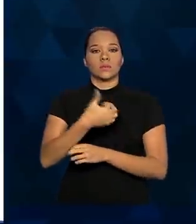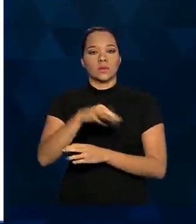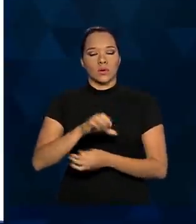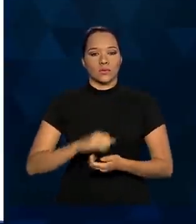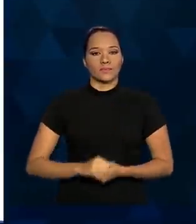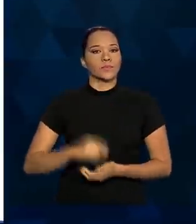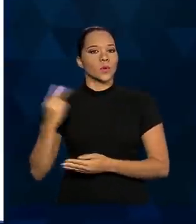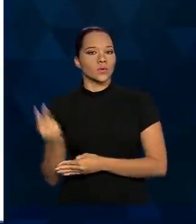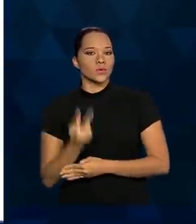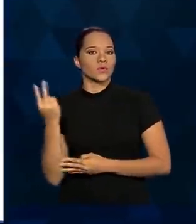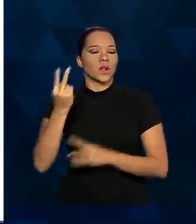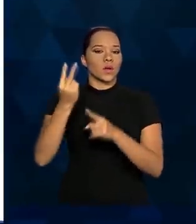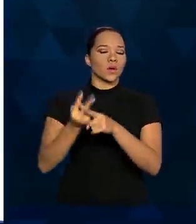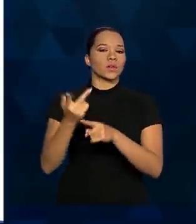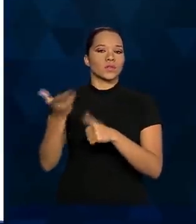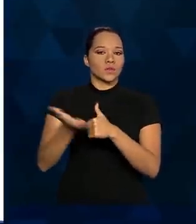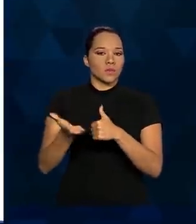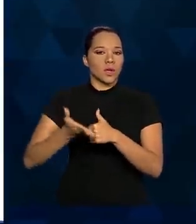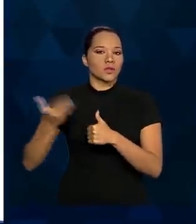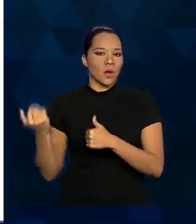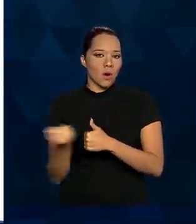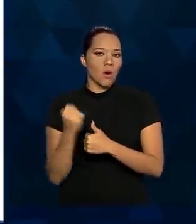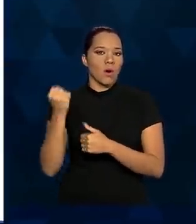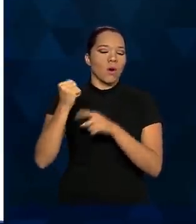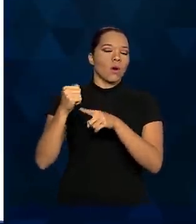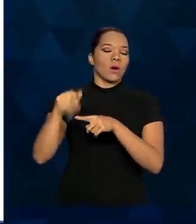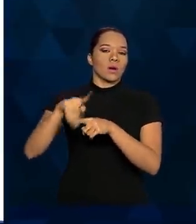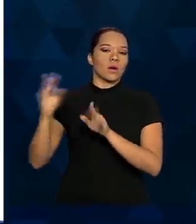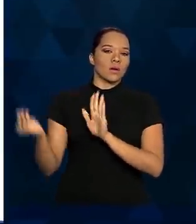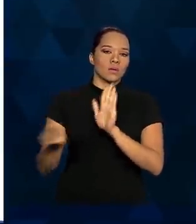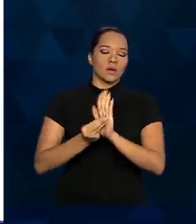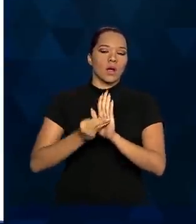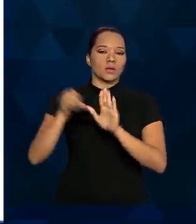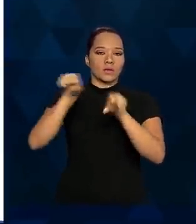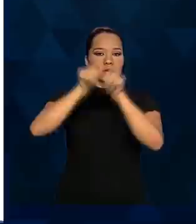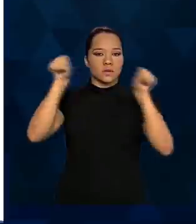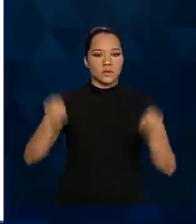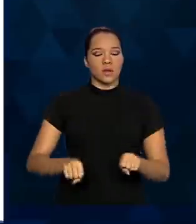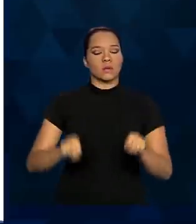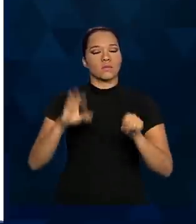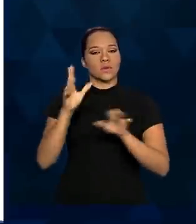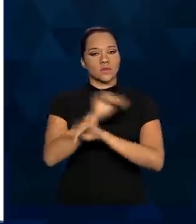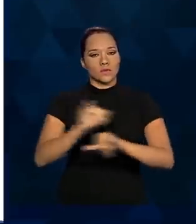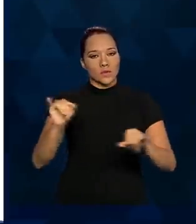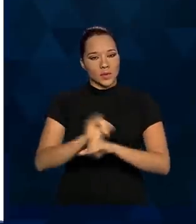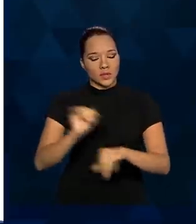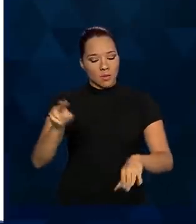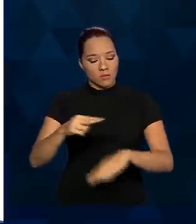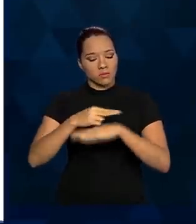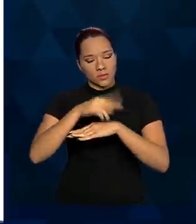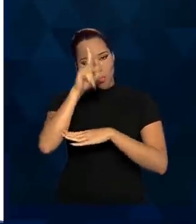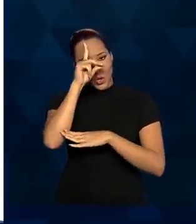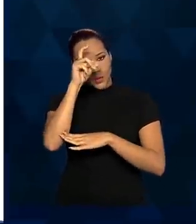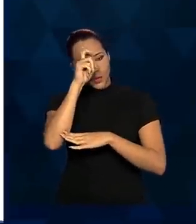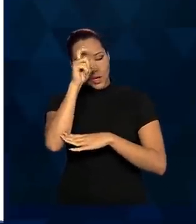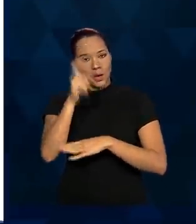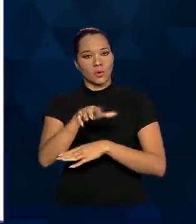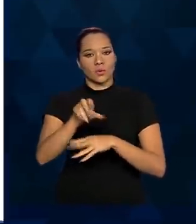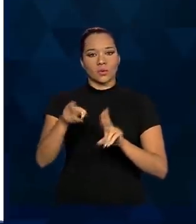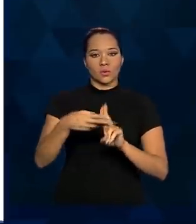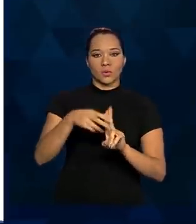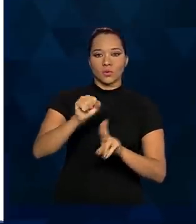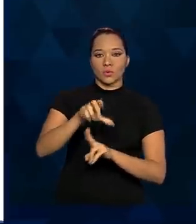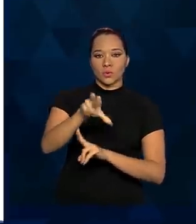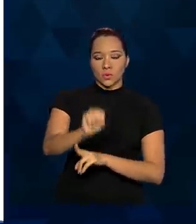Valores de produção de média e alta complexidade registrados nos sistemas de informação ambulatorial e hospitalar do Sistema Único de Saúde,